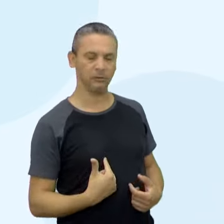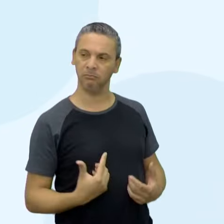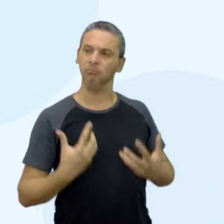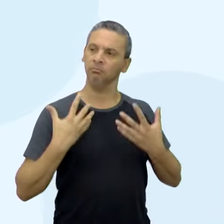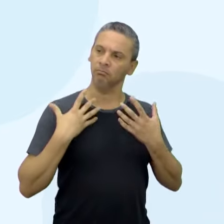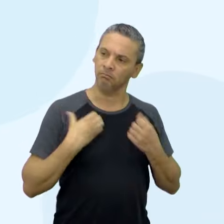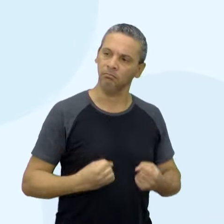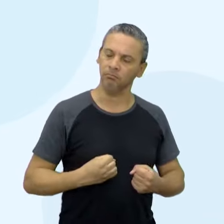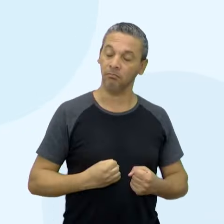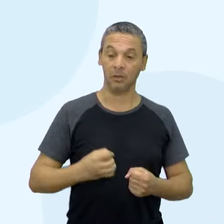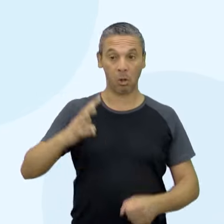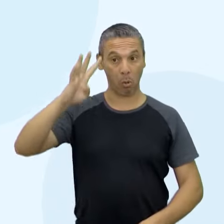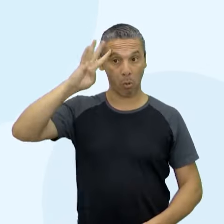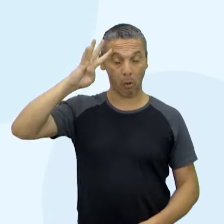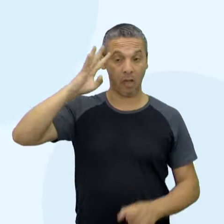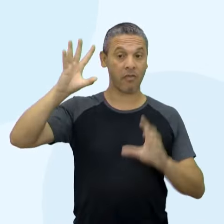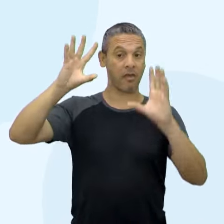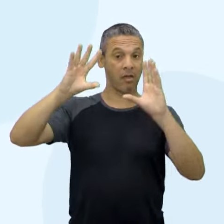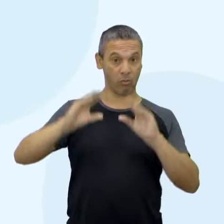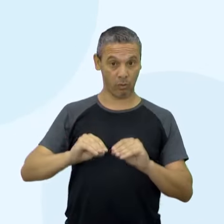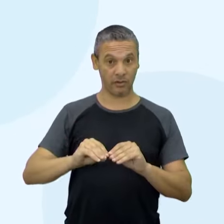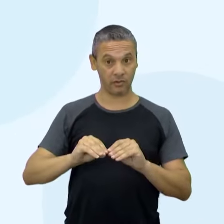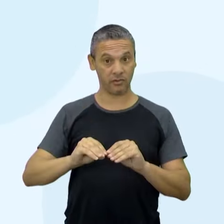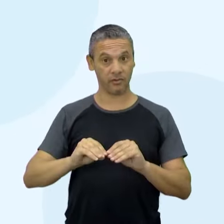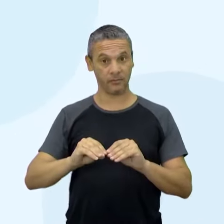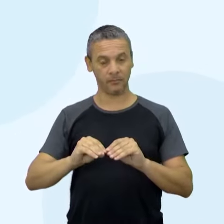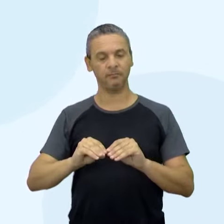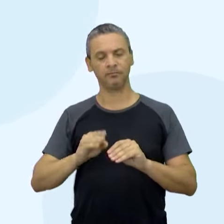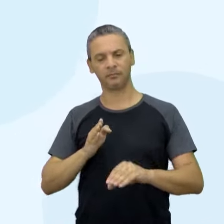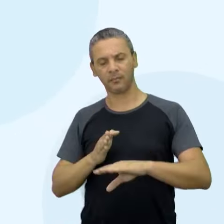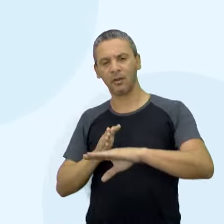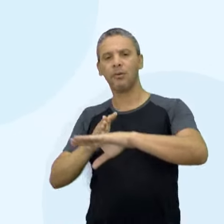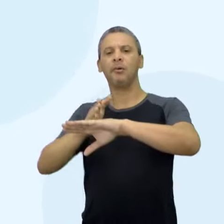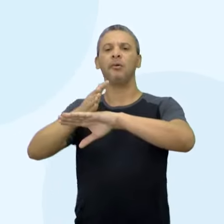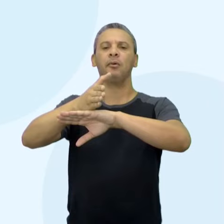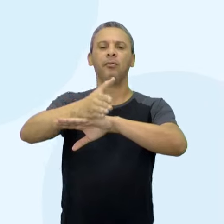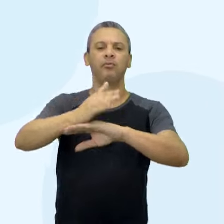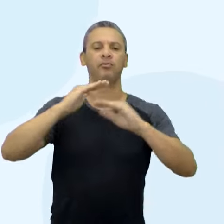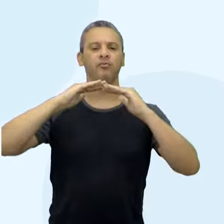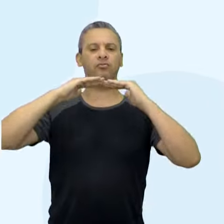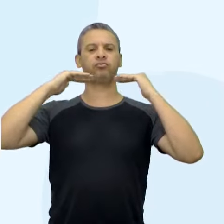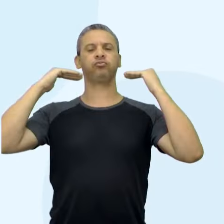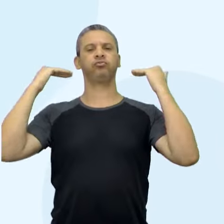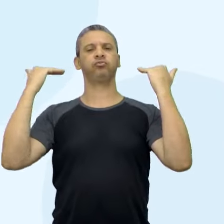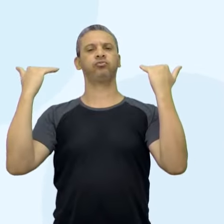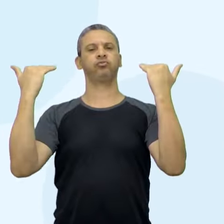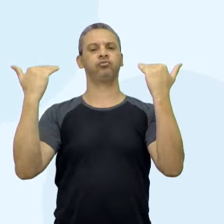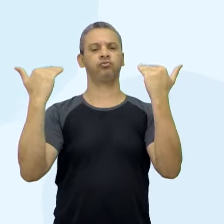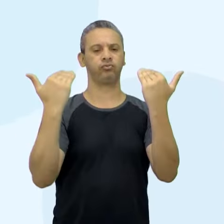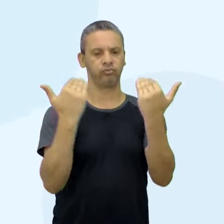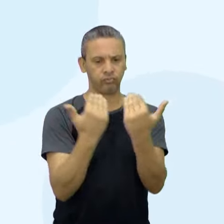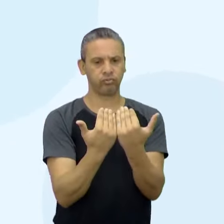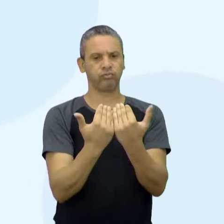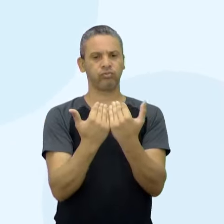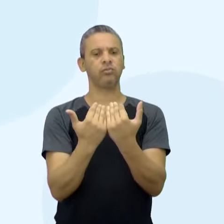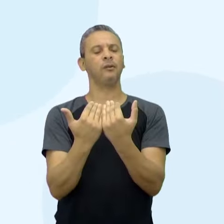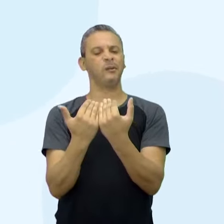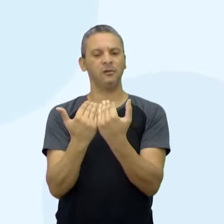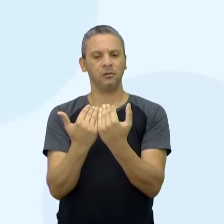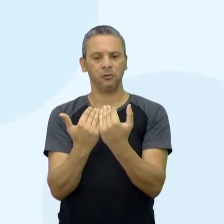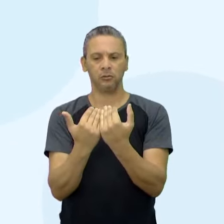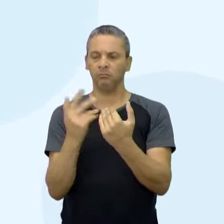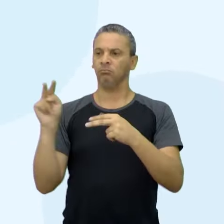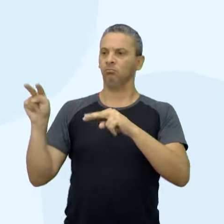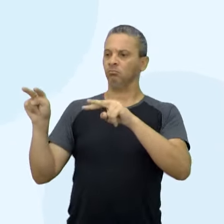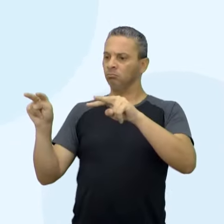e numa noite de quarta-feira adentrei o estádio, o grandioso estádio, esperando que tudo